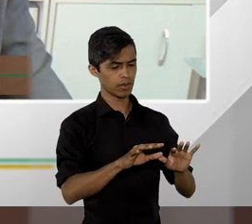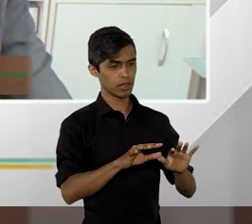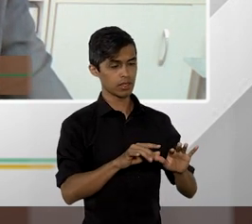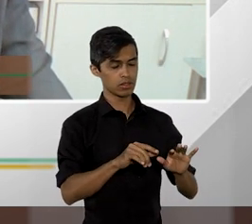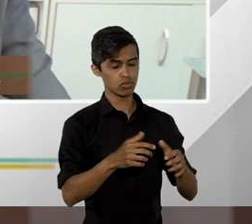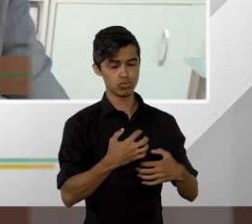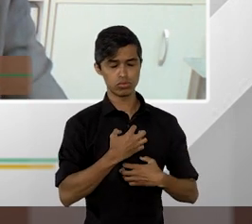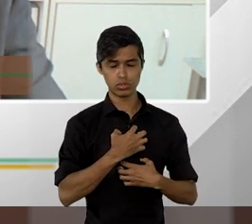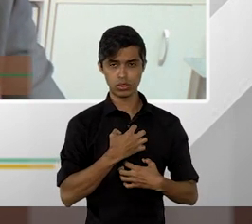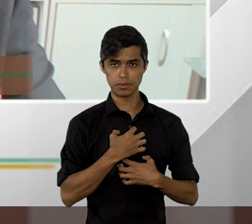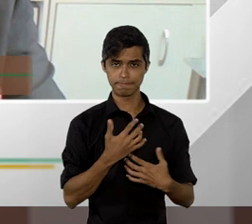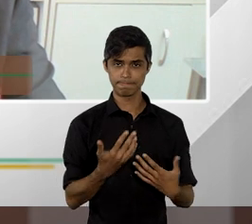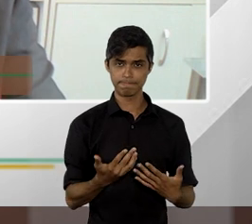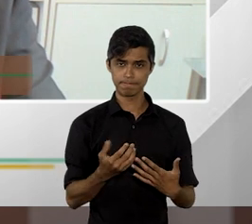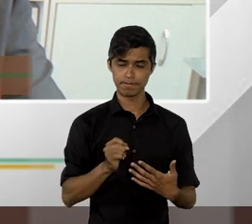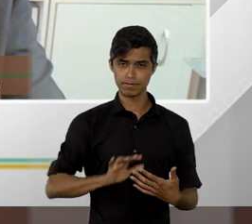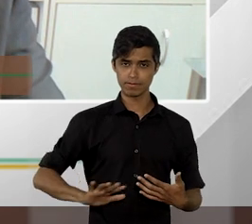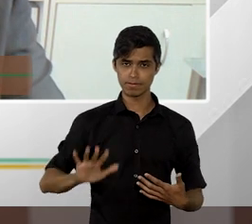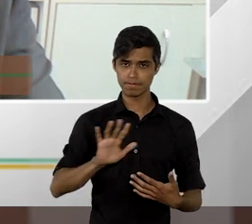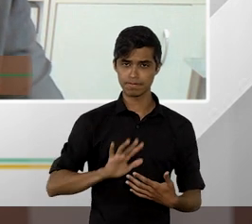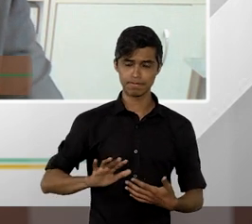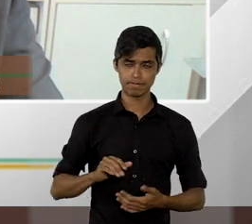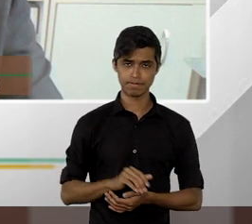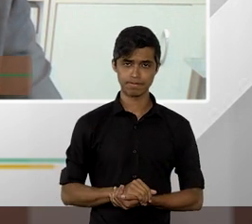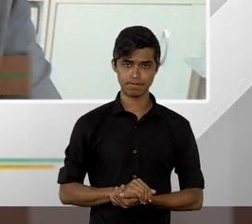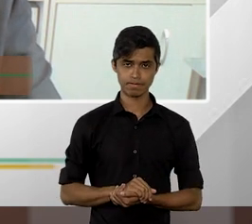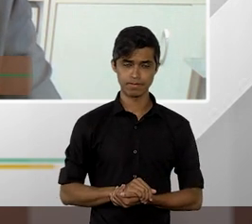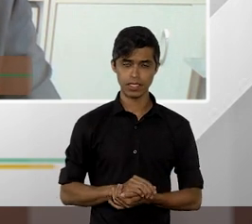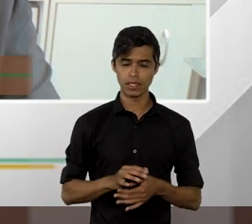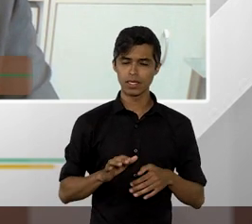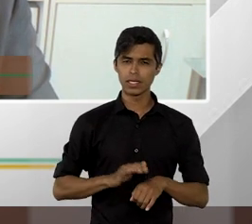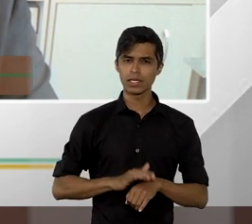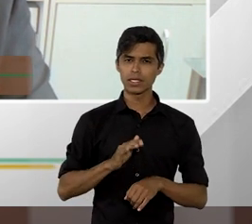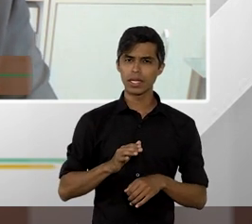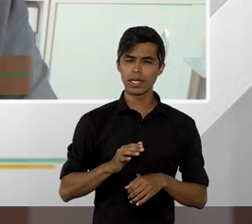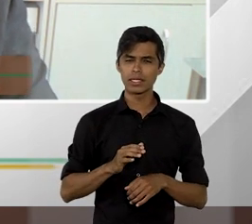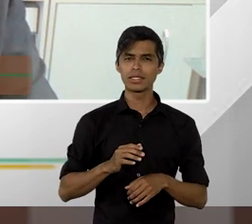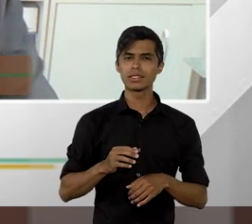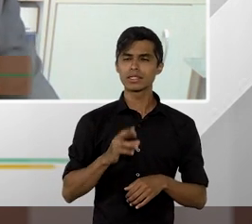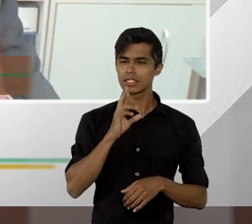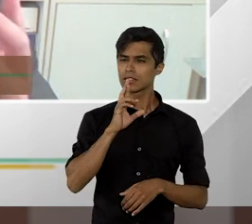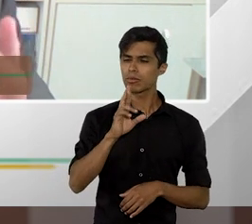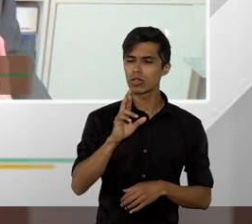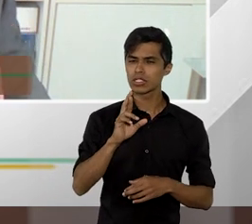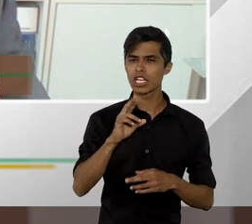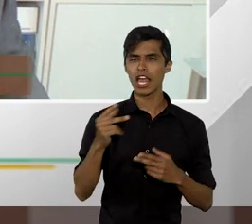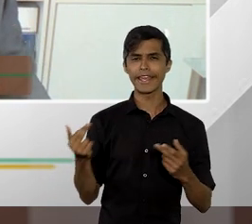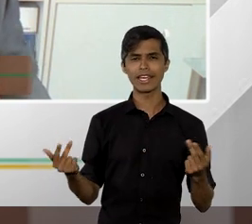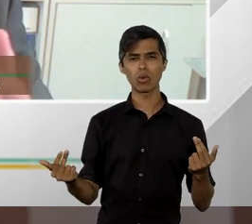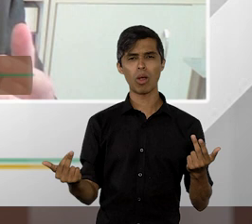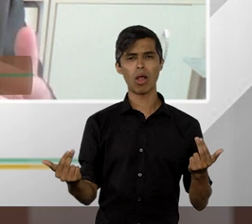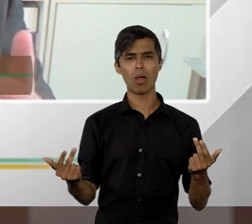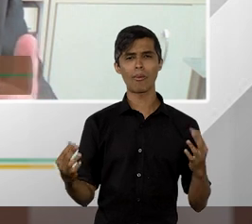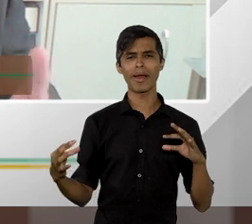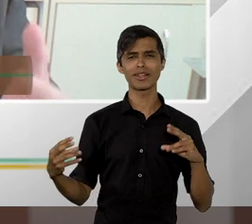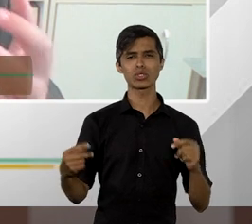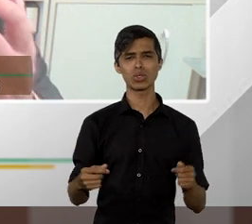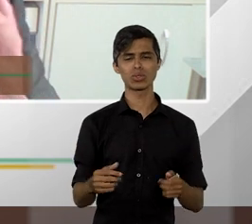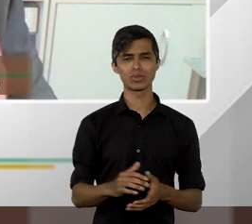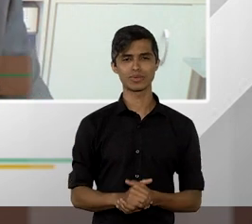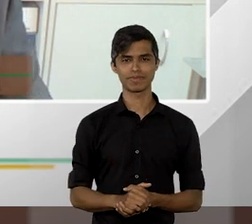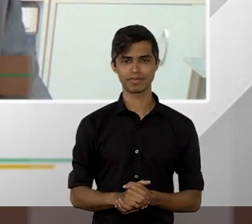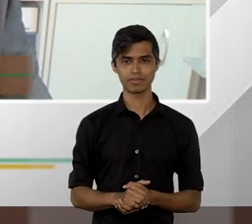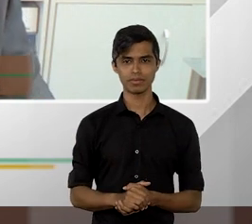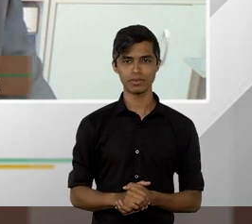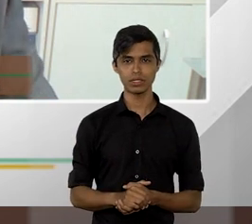ampla, de maneira a conferir uma resposta única aos diversos recursos que chegam ou, eventualmente, nem